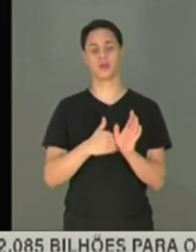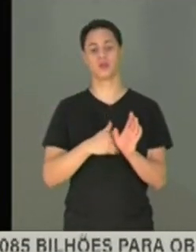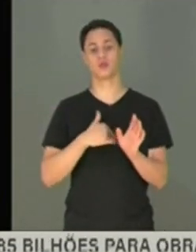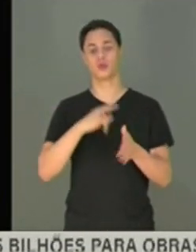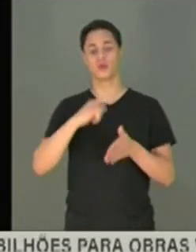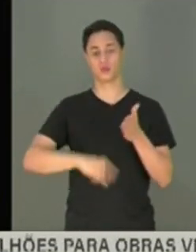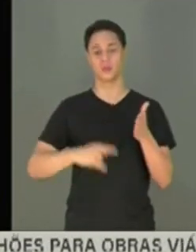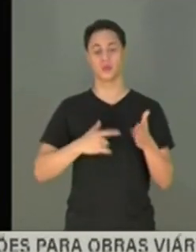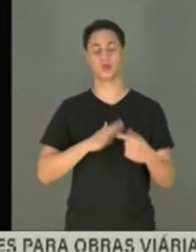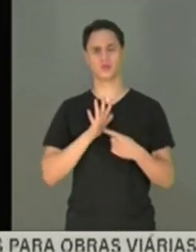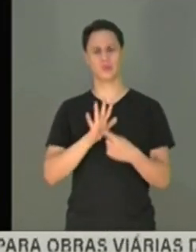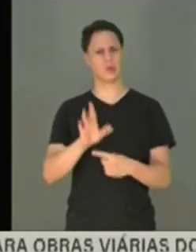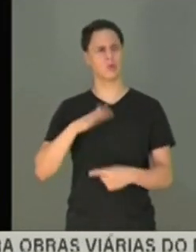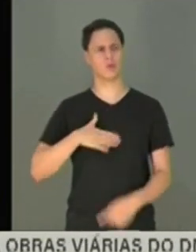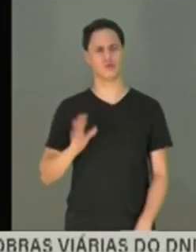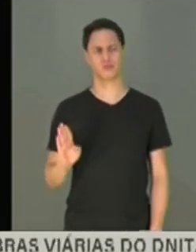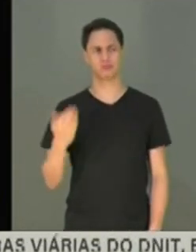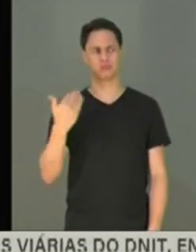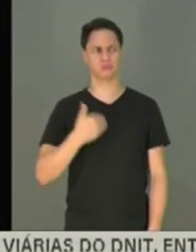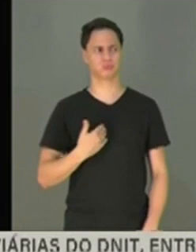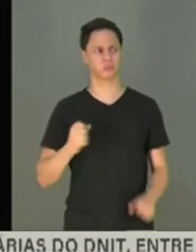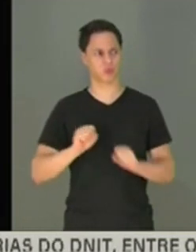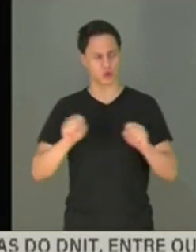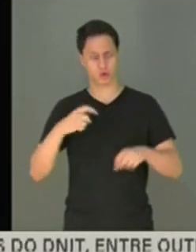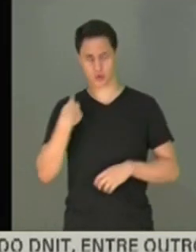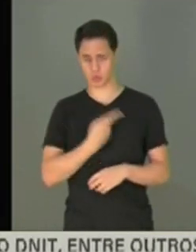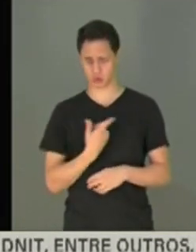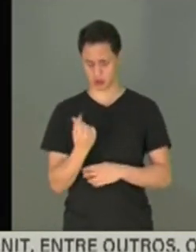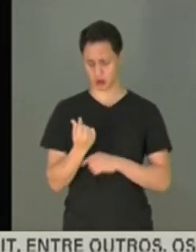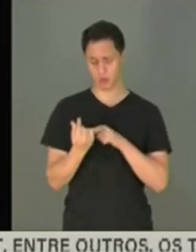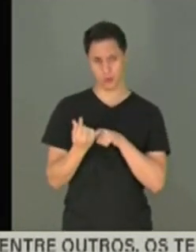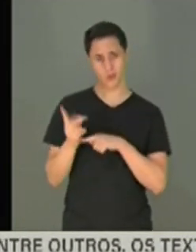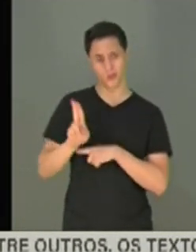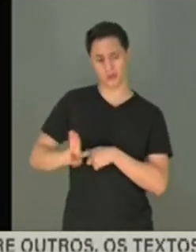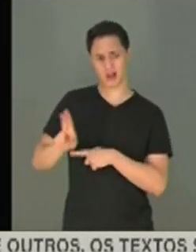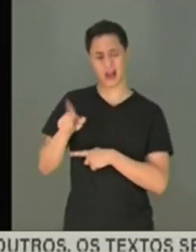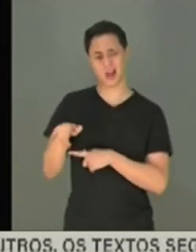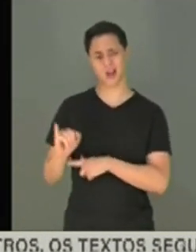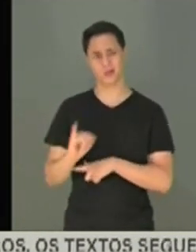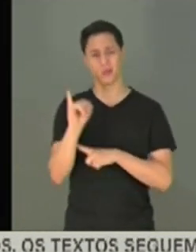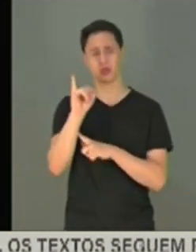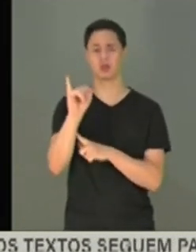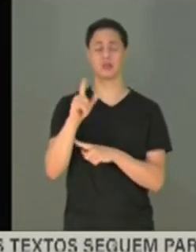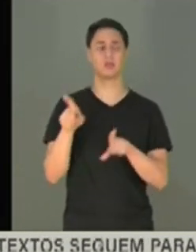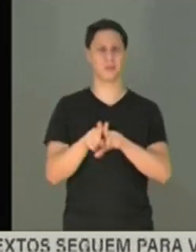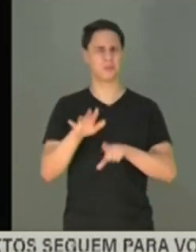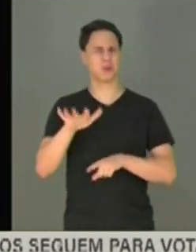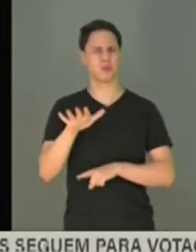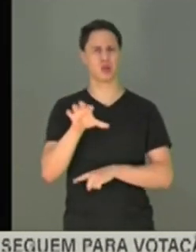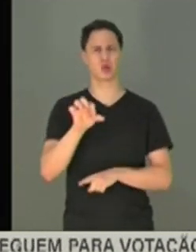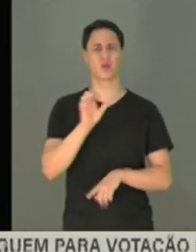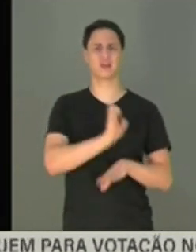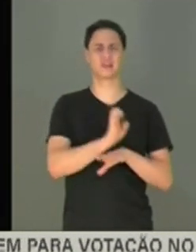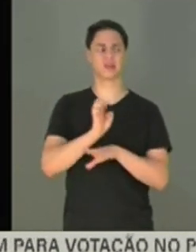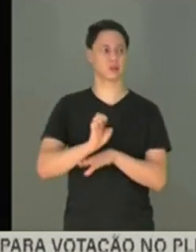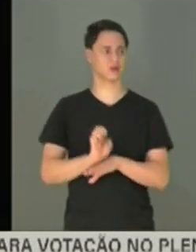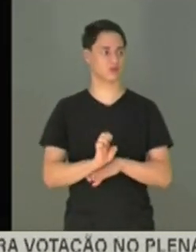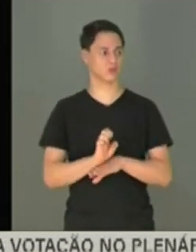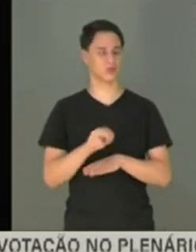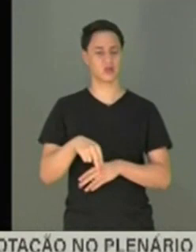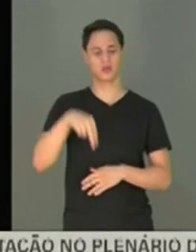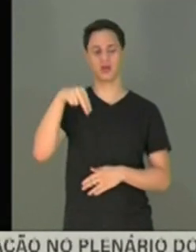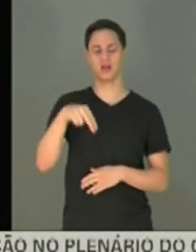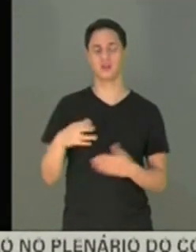falcatrua brutal com o nosso dinheiro. E é muito importante, já que envolve novos estados do Nordeste, além de